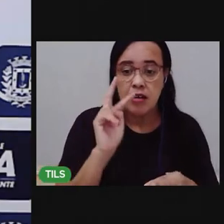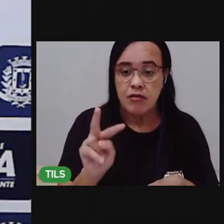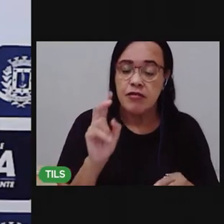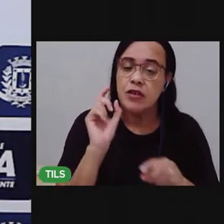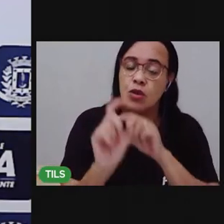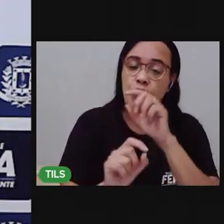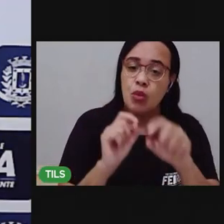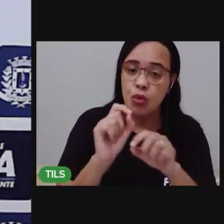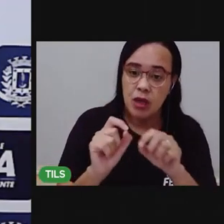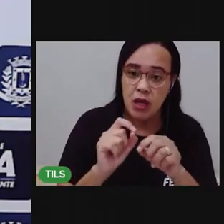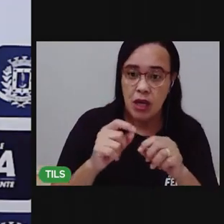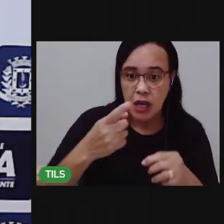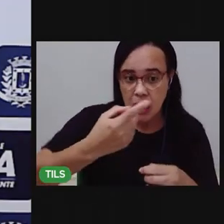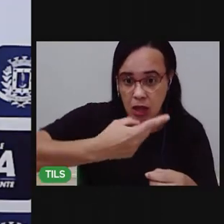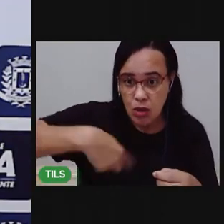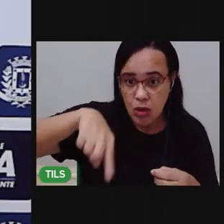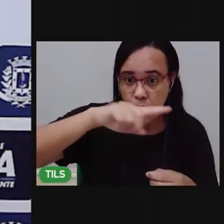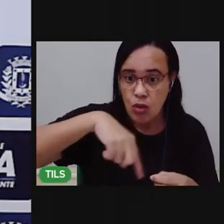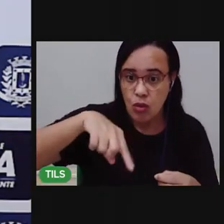como